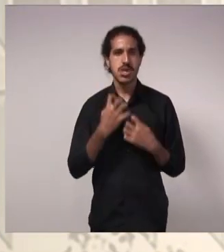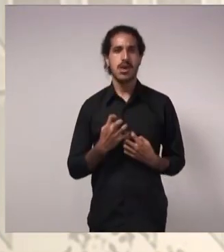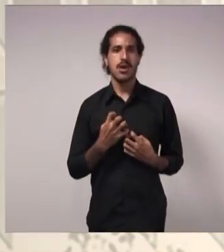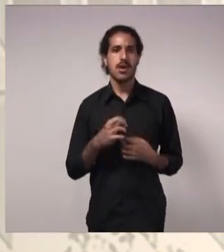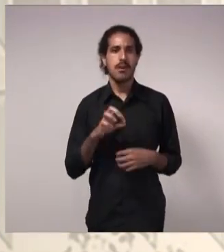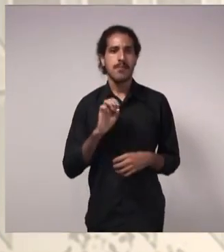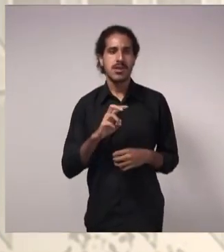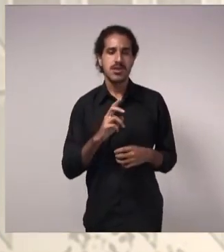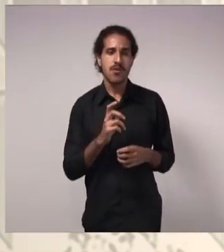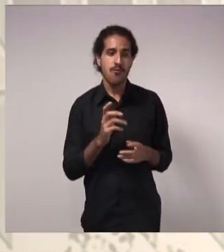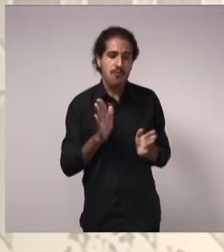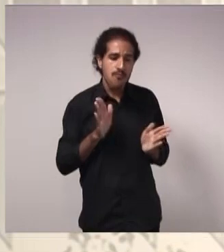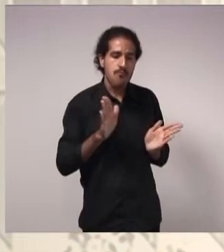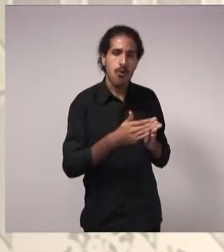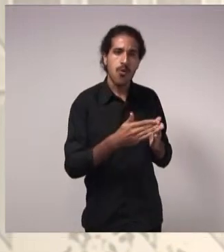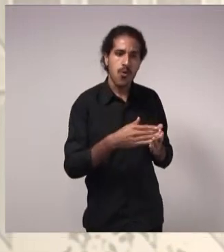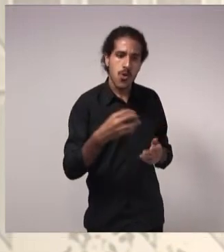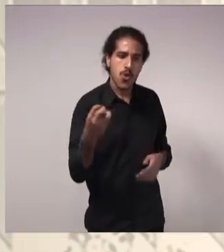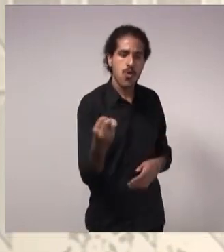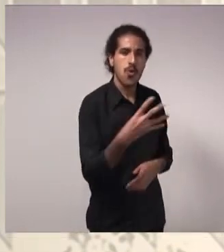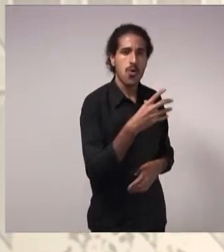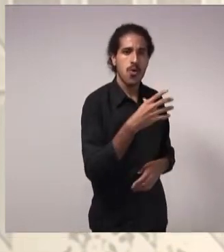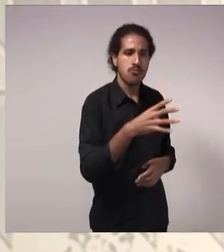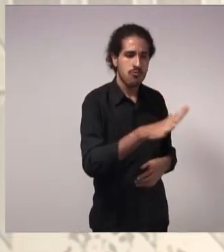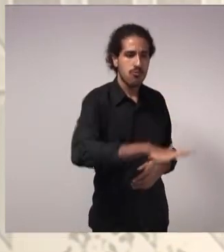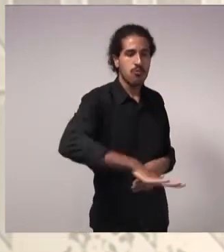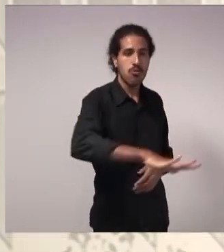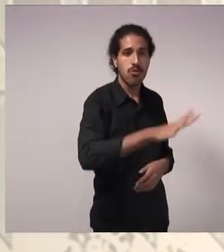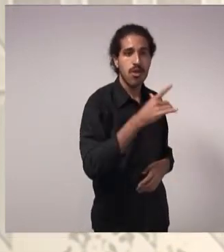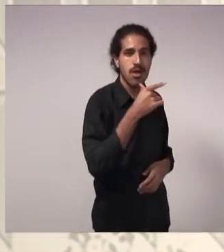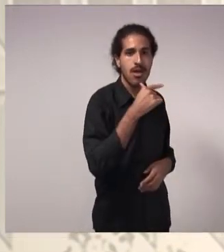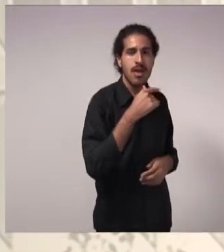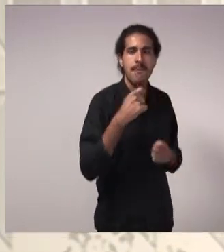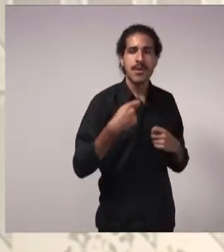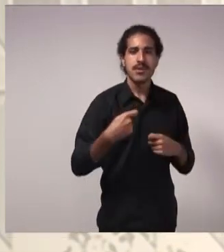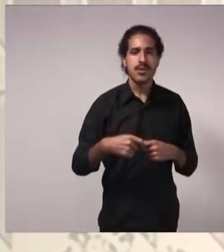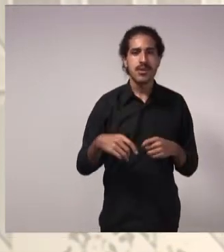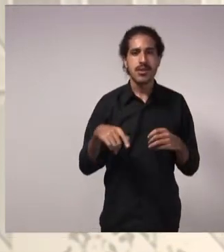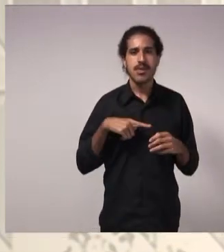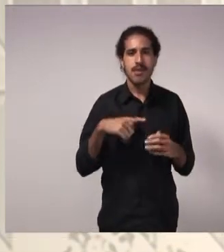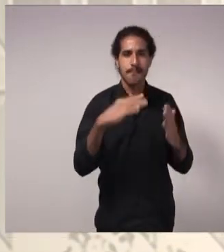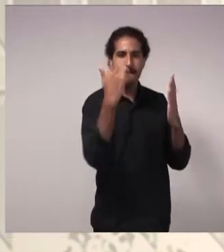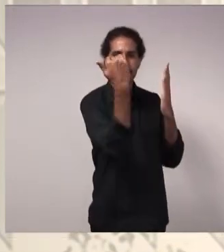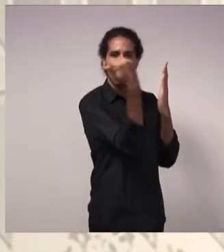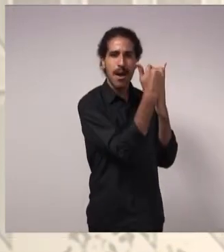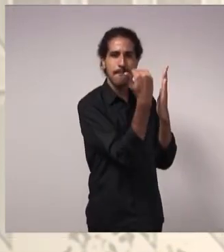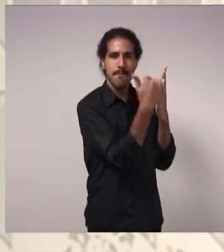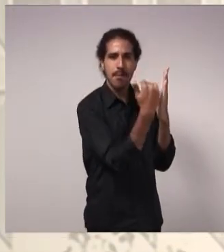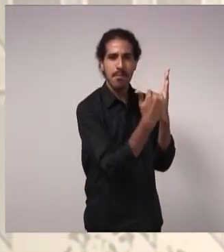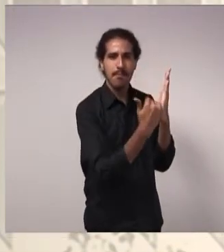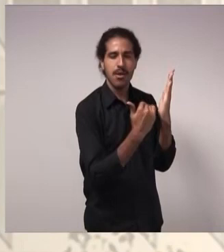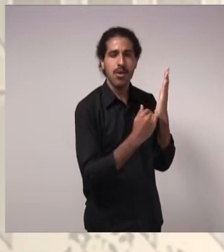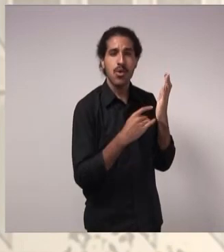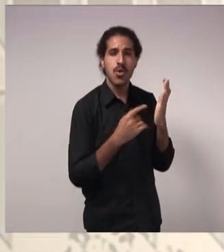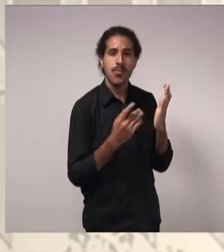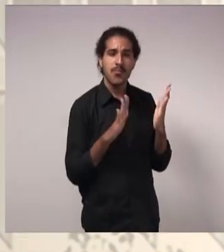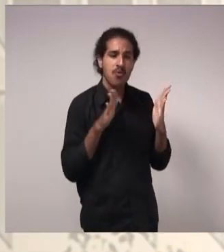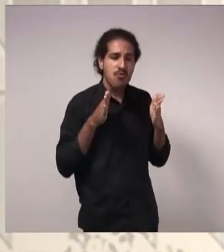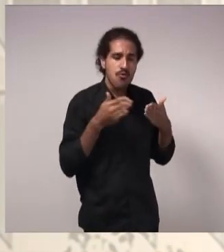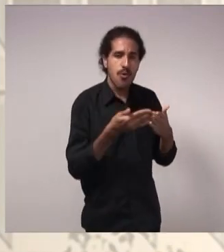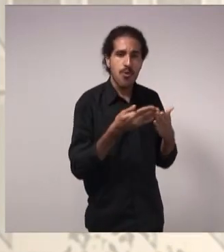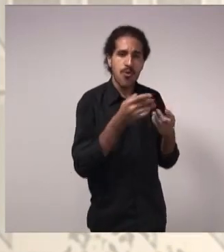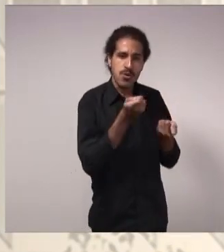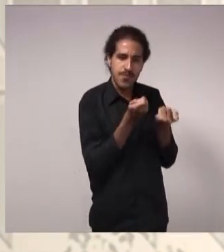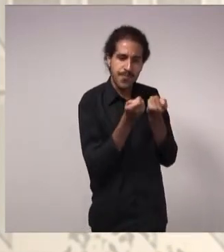novas fontes hídricas, mas antes que isso seja feito, eu acho que é necessário tomar uma série de ações voltadas ao controle da demanda de água.